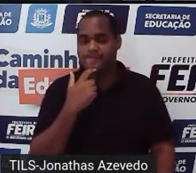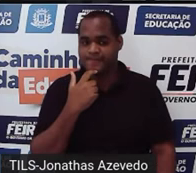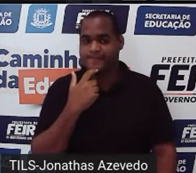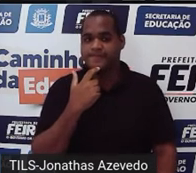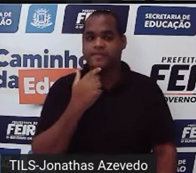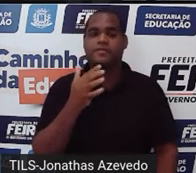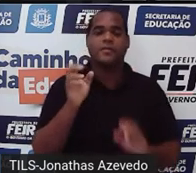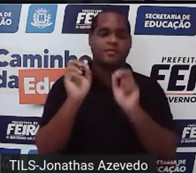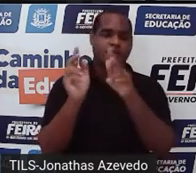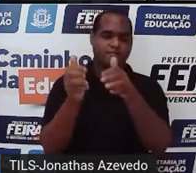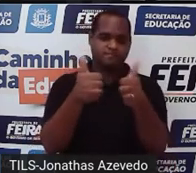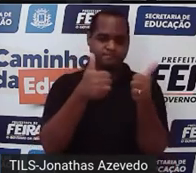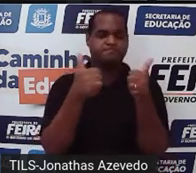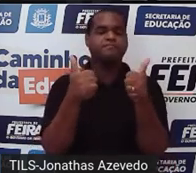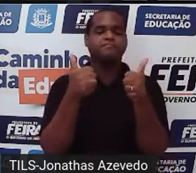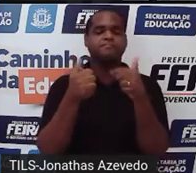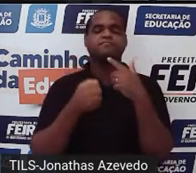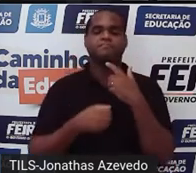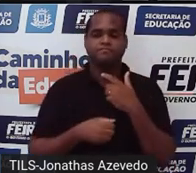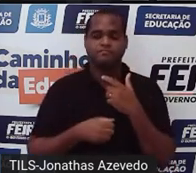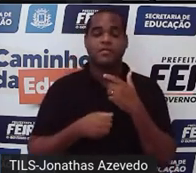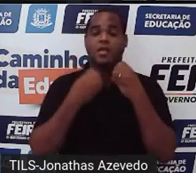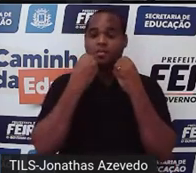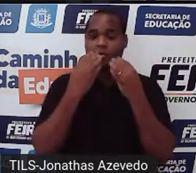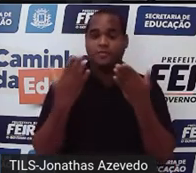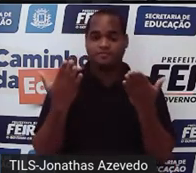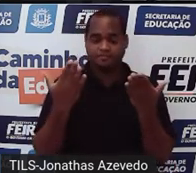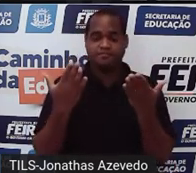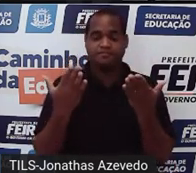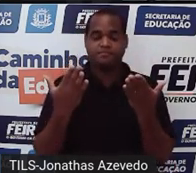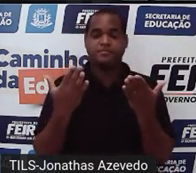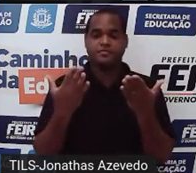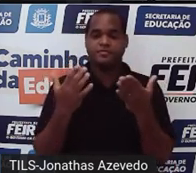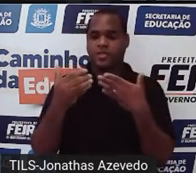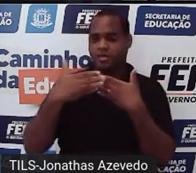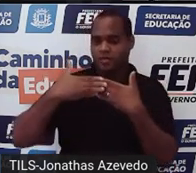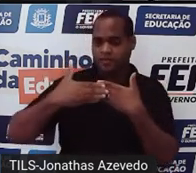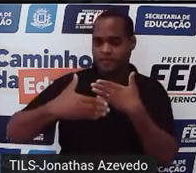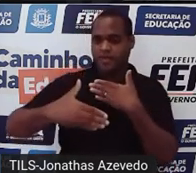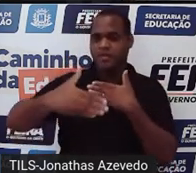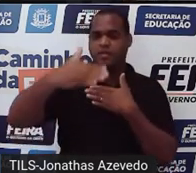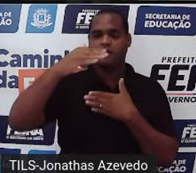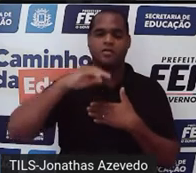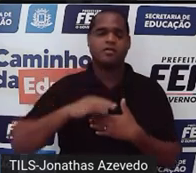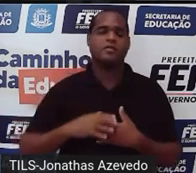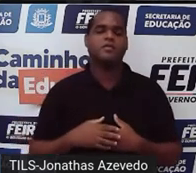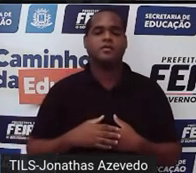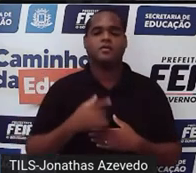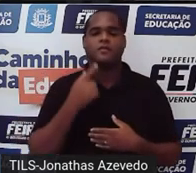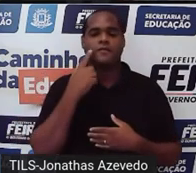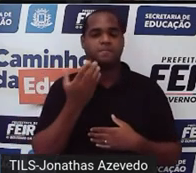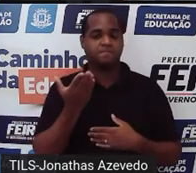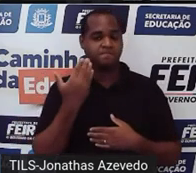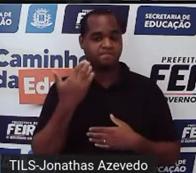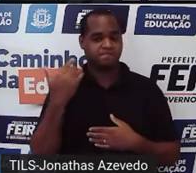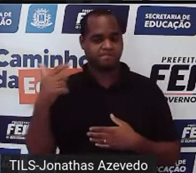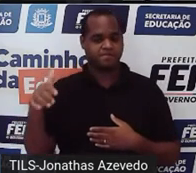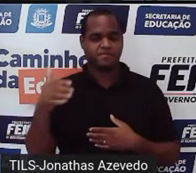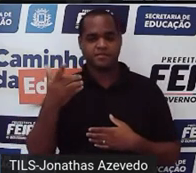beleza? bom então vamos seguindo vem comigo olha só